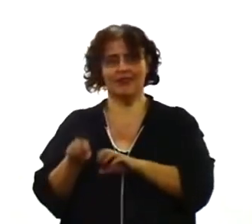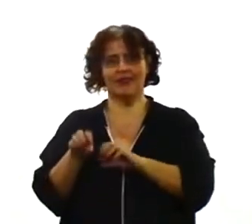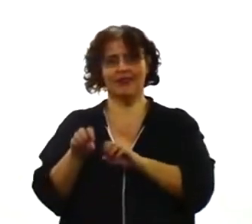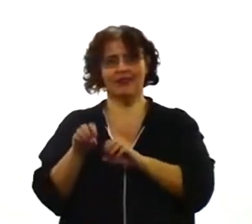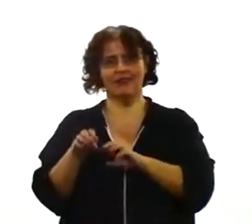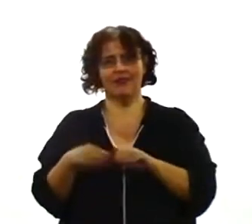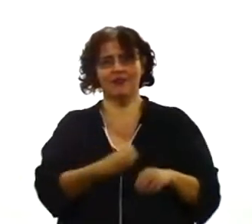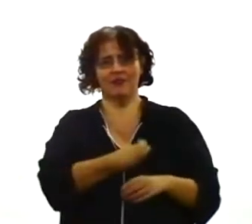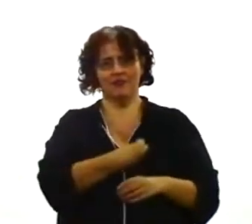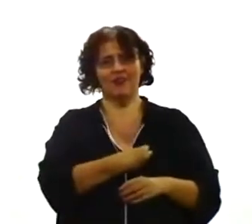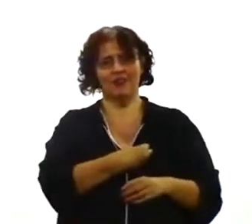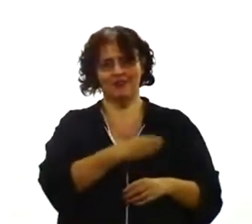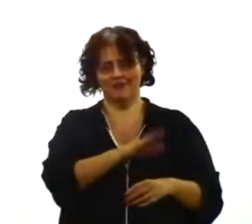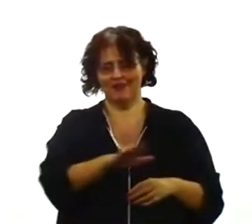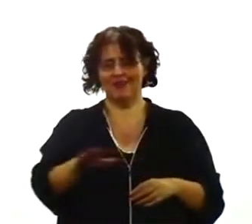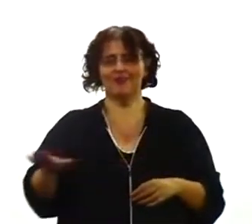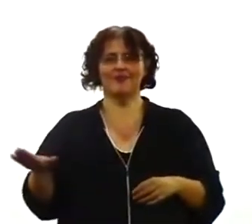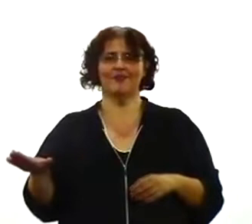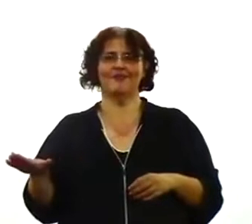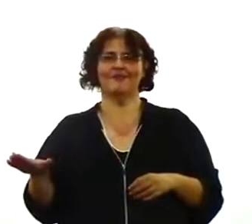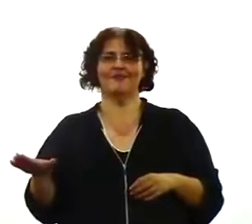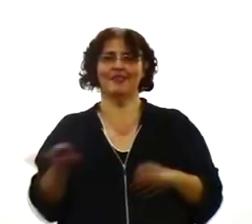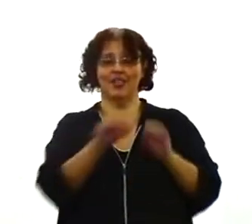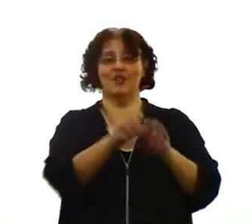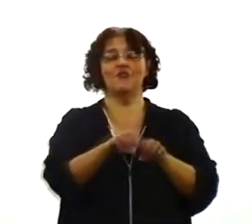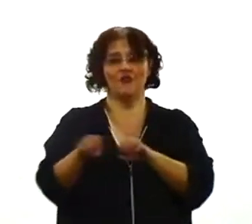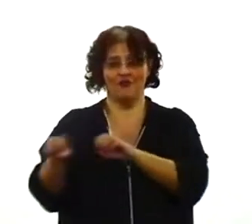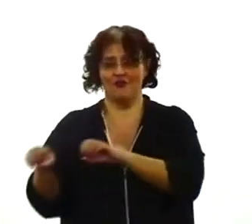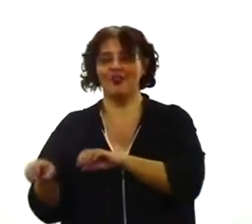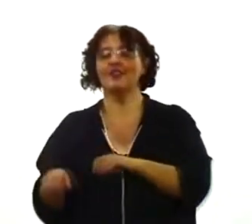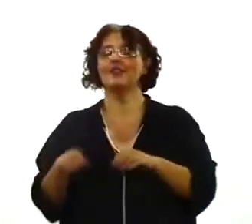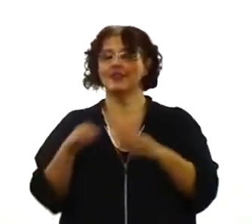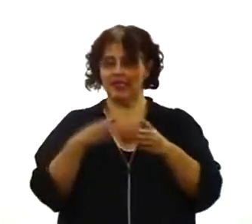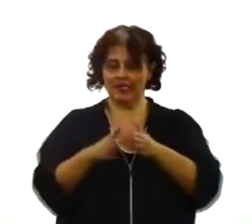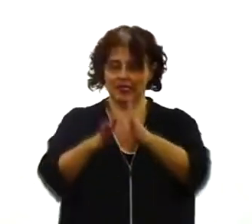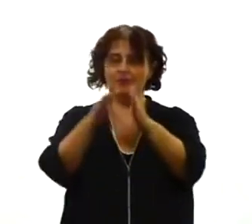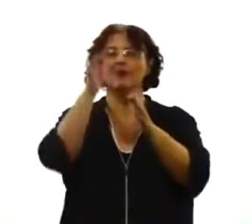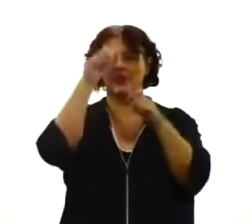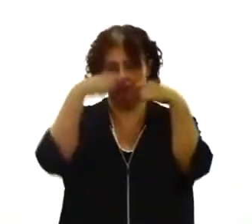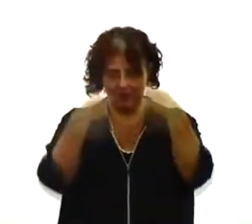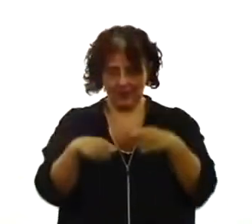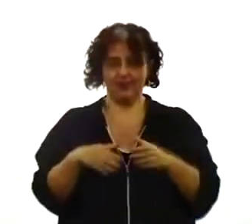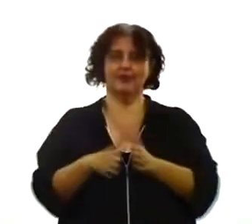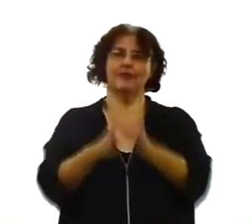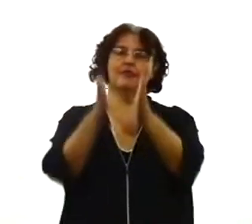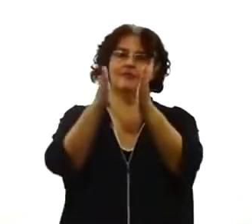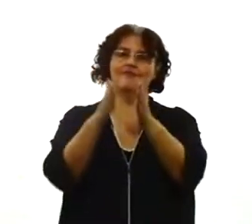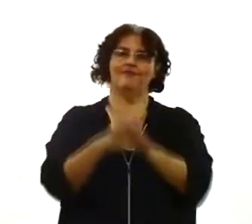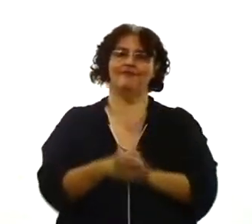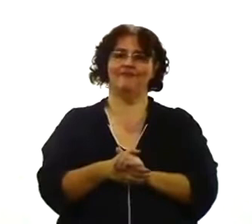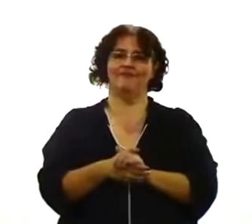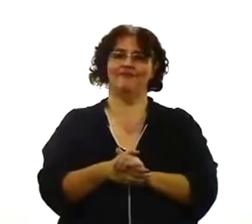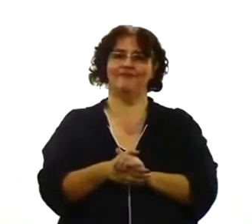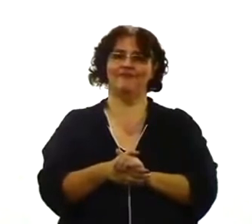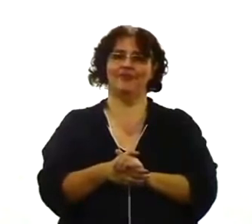um pai cristão. Que ensina os seus filhos no caminho em que eles devem andar. Eles vão usufruir. A